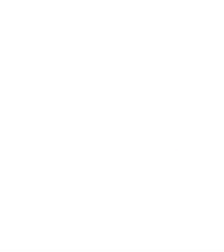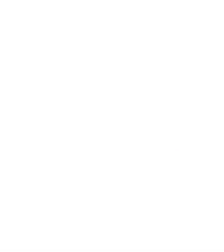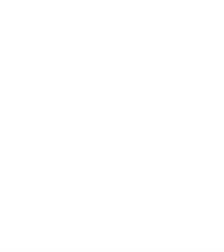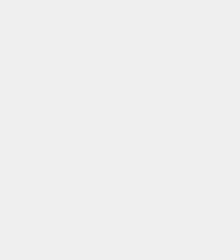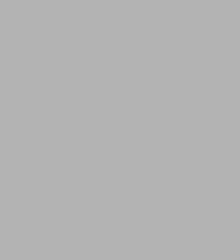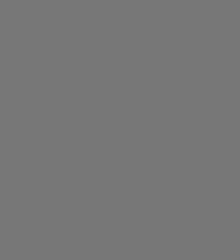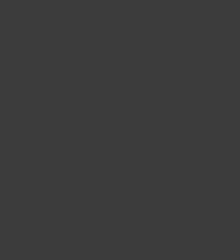,awn